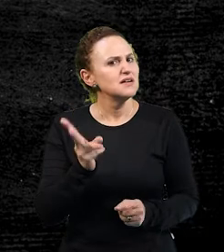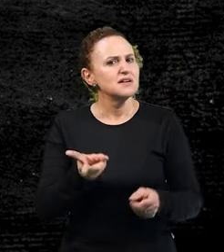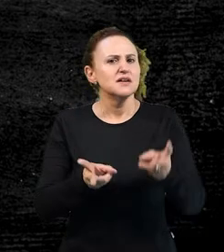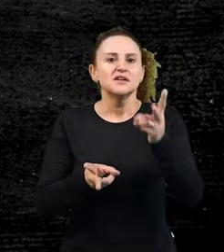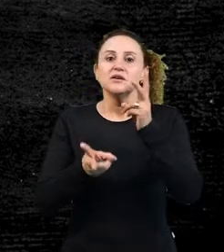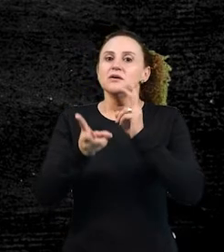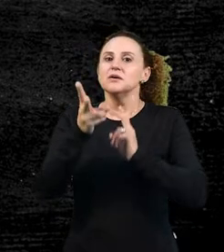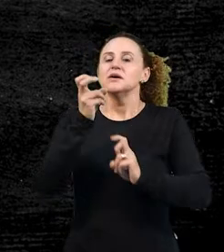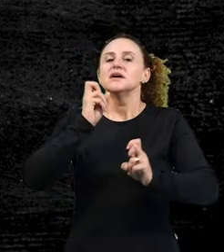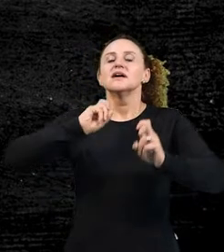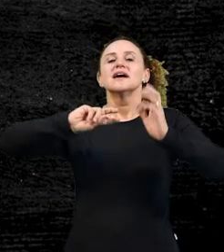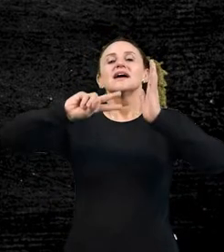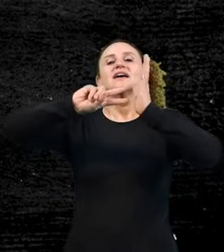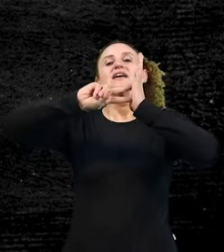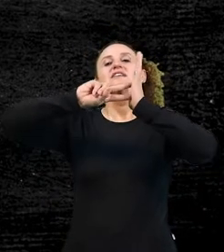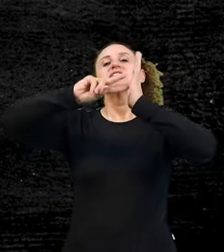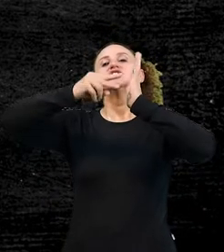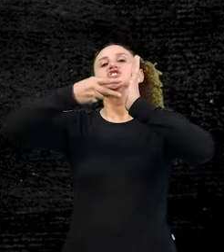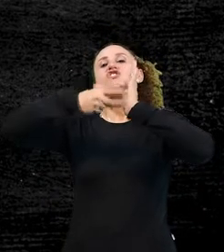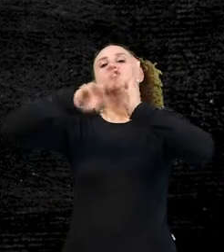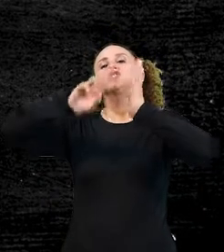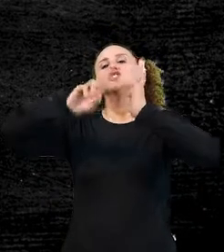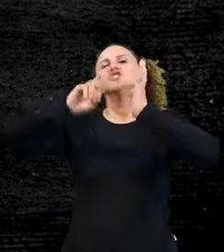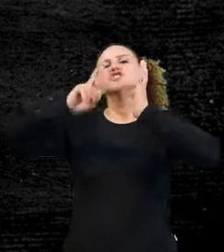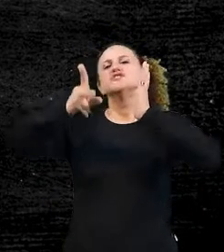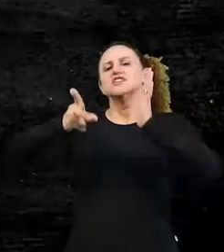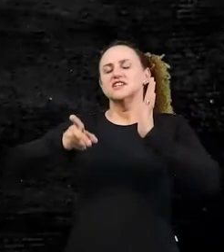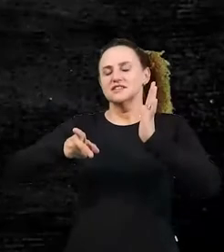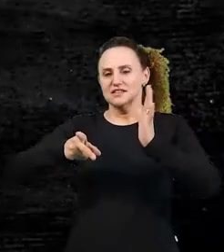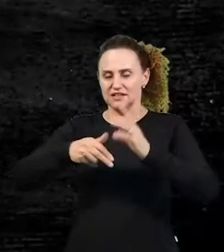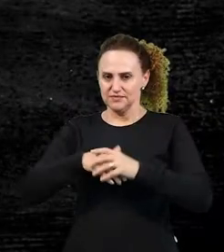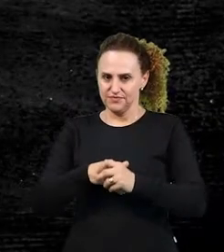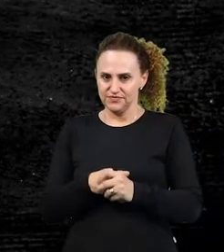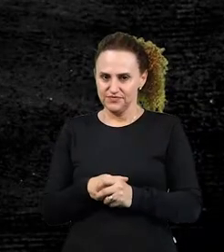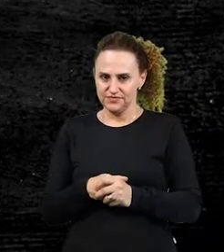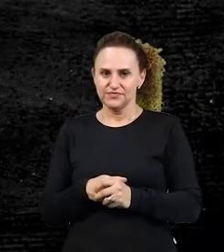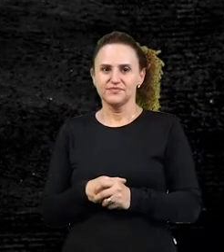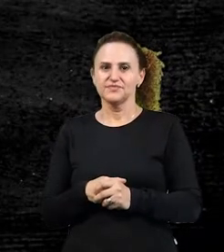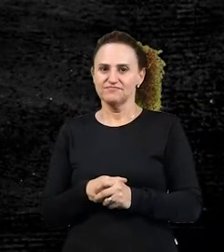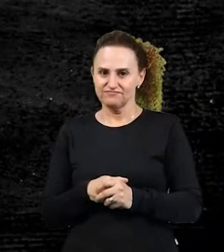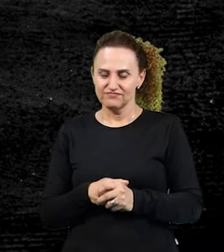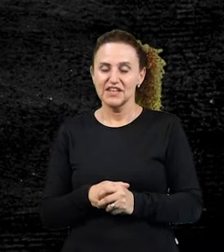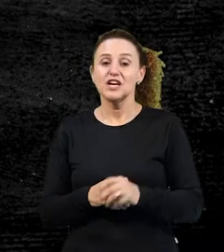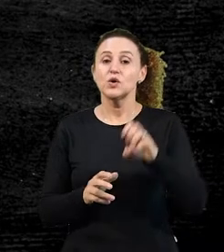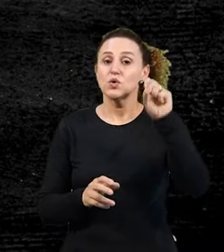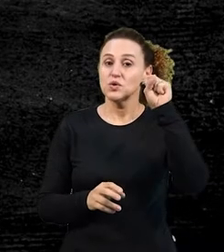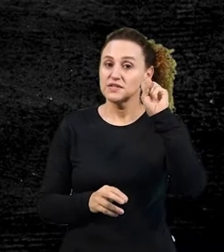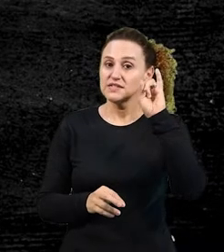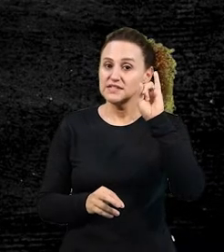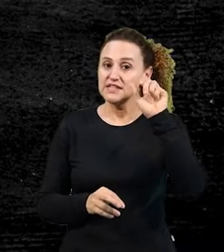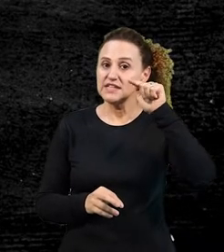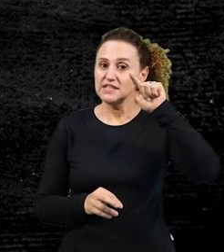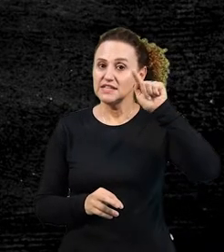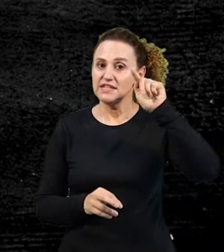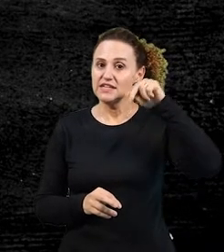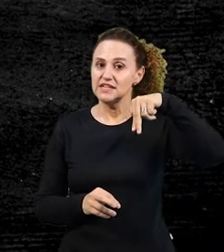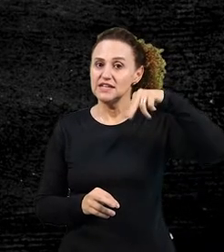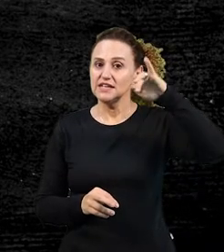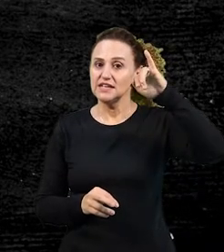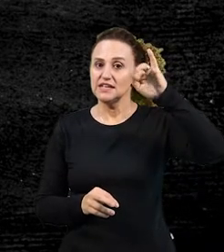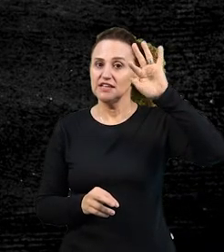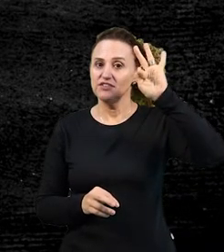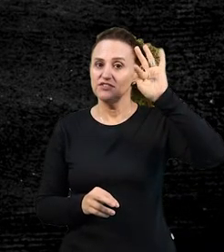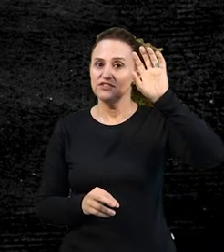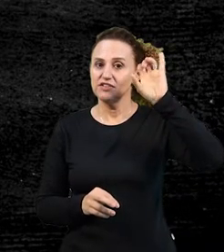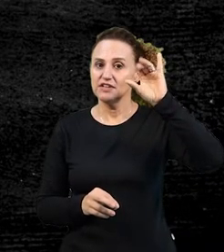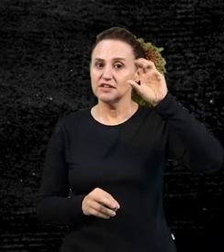o significante é igual, mas se refere a um significado diferente. diferente. Aí você vai